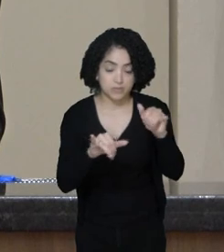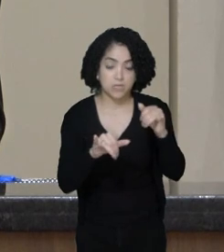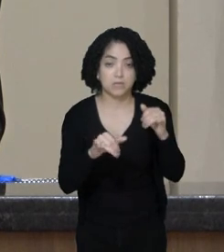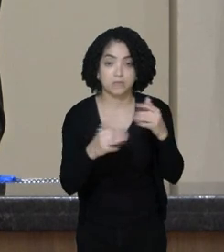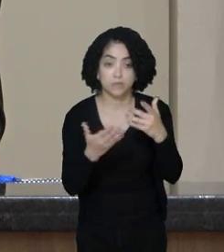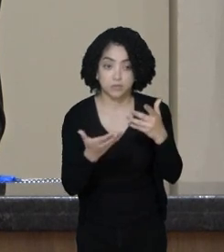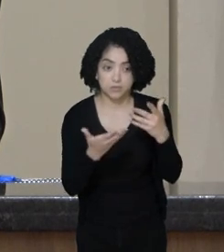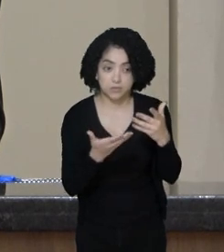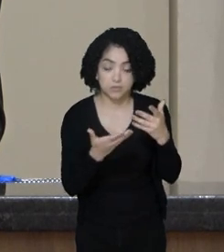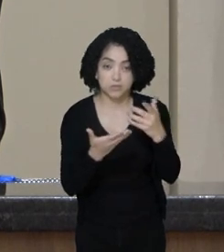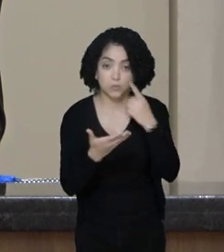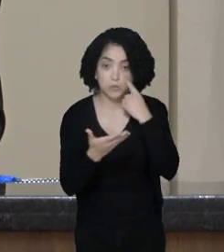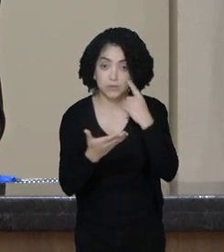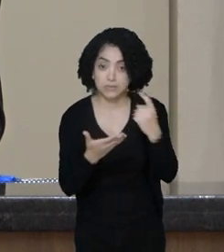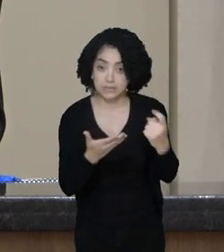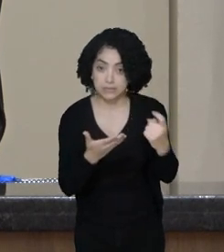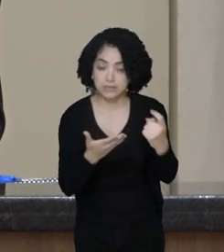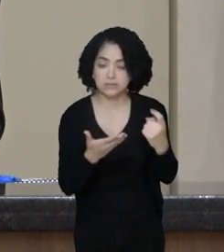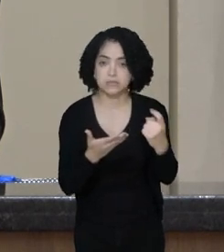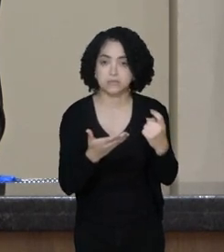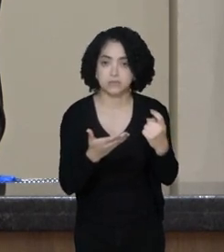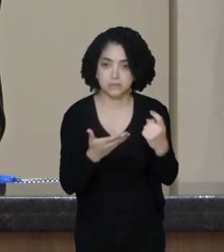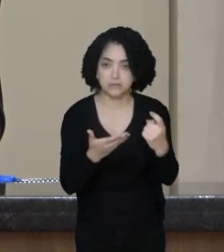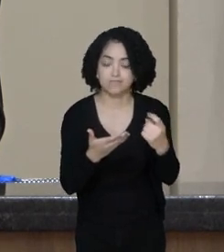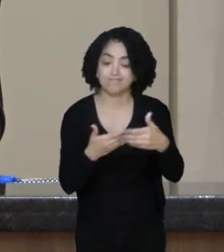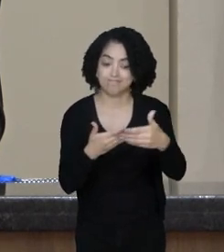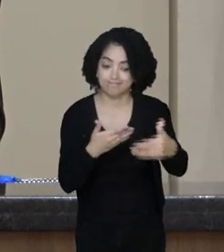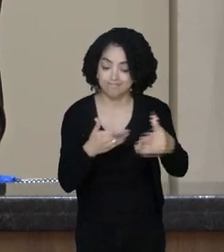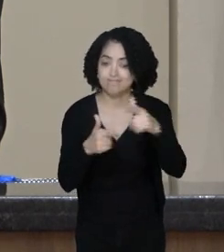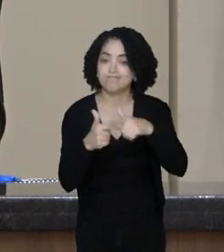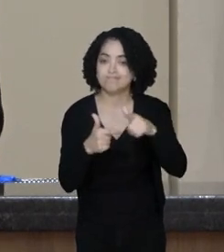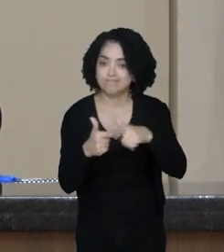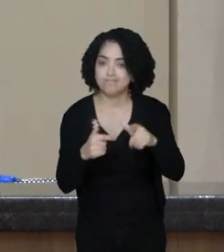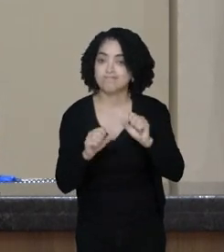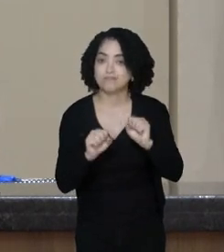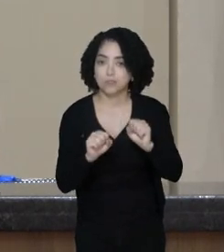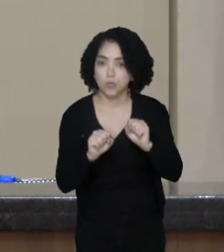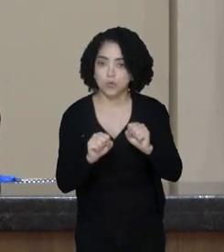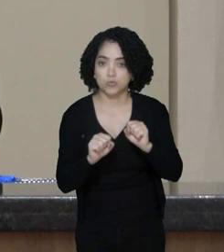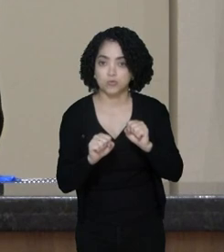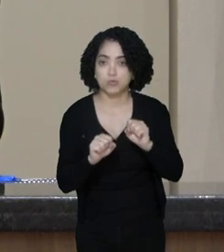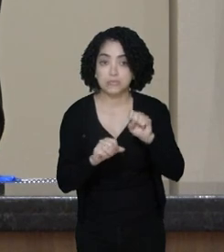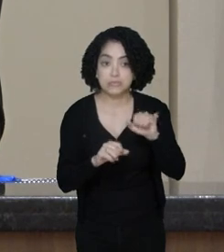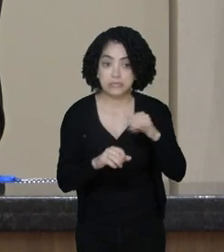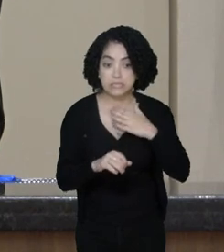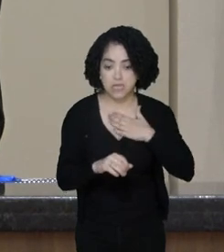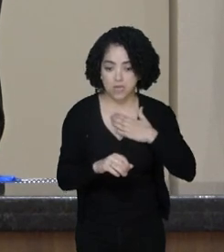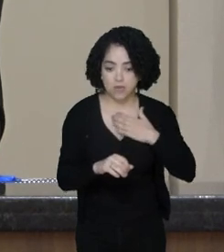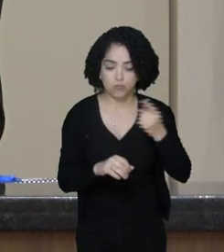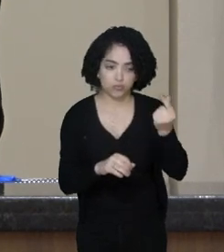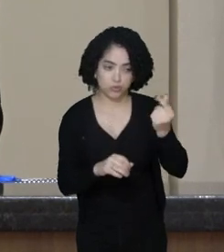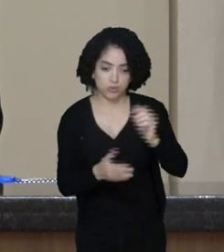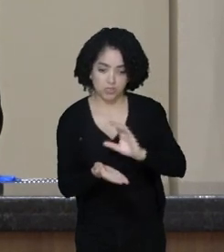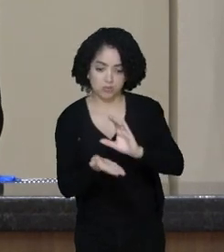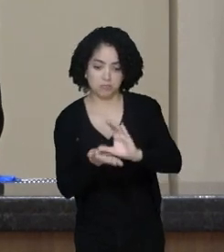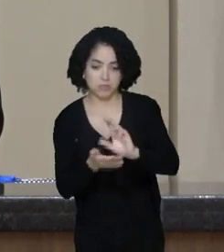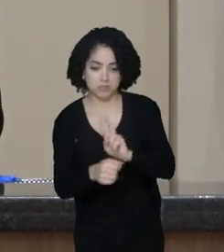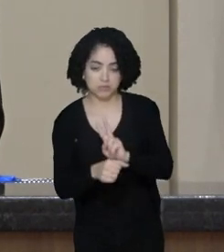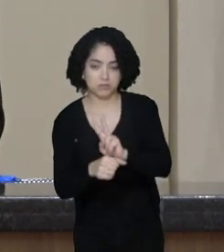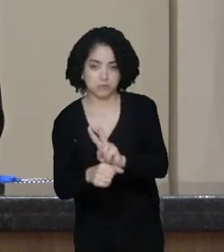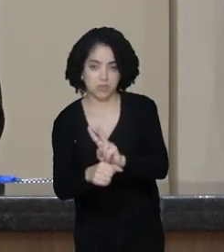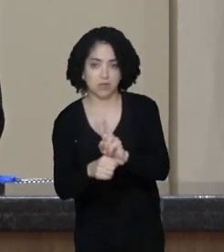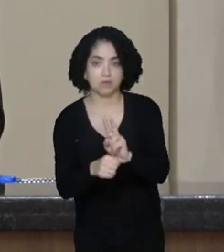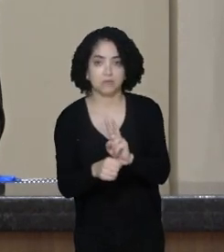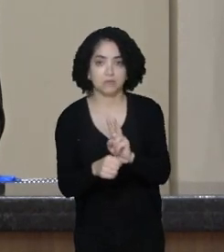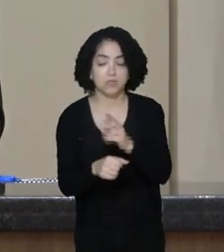processo que vai dar problema. Eu, se sou um investidor, ao ouvir uma manifestação